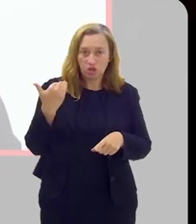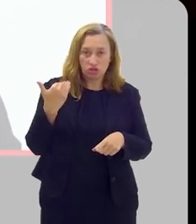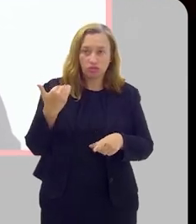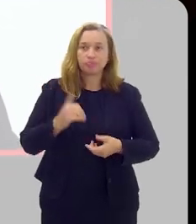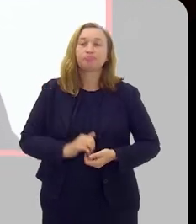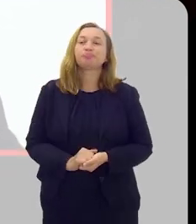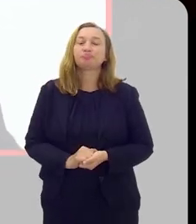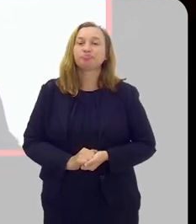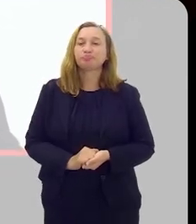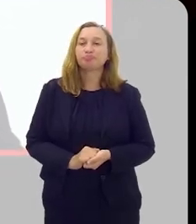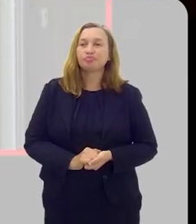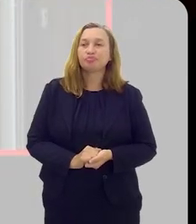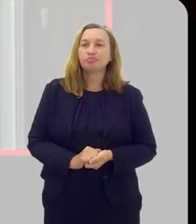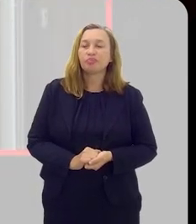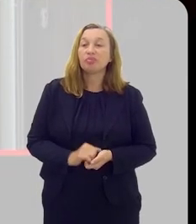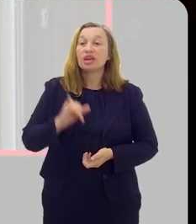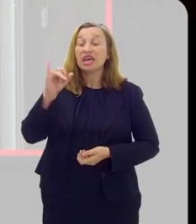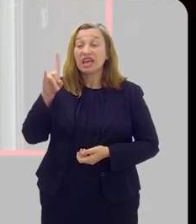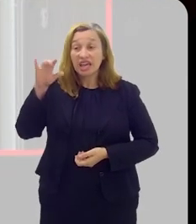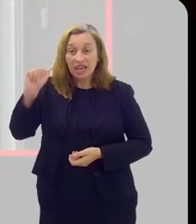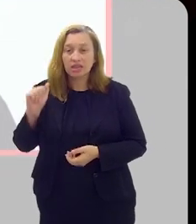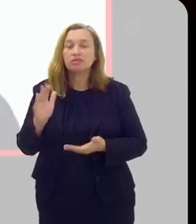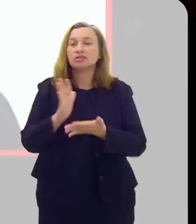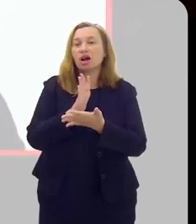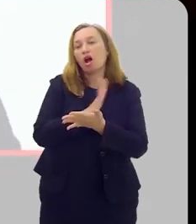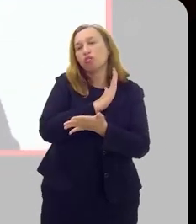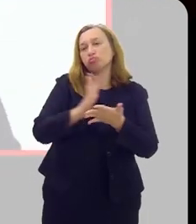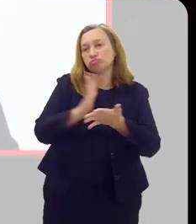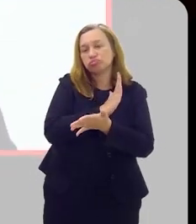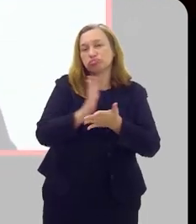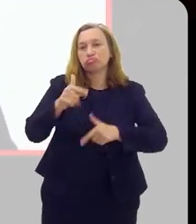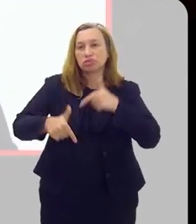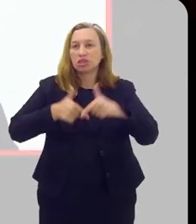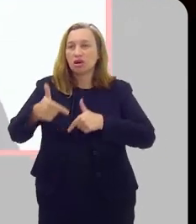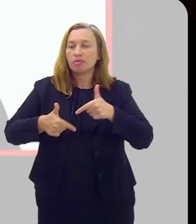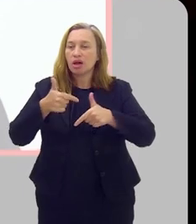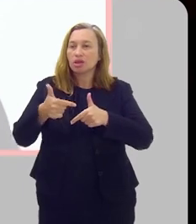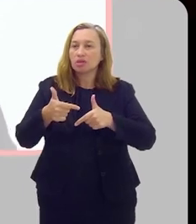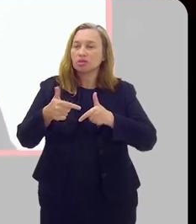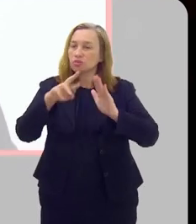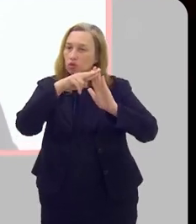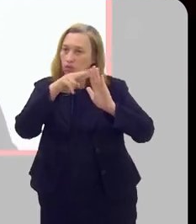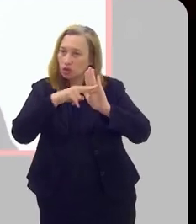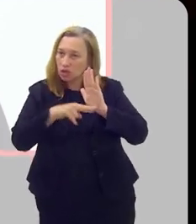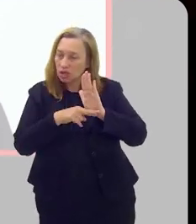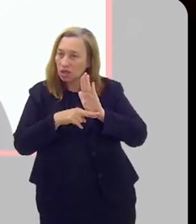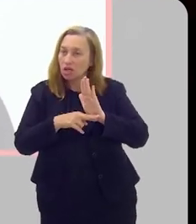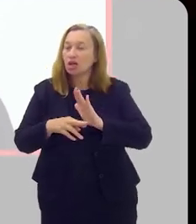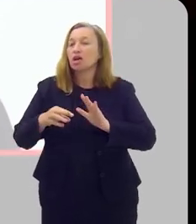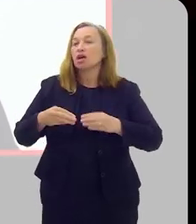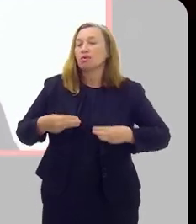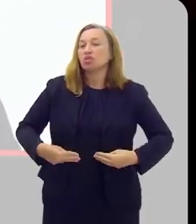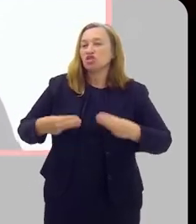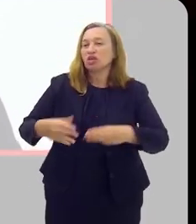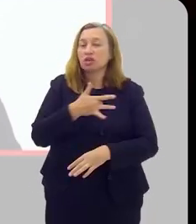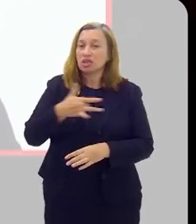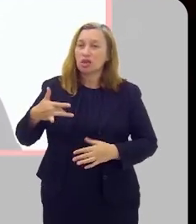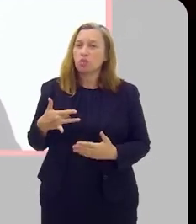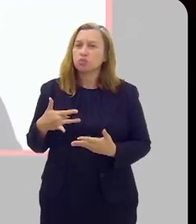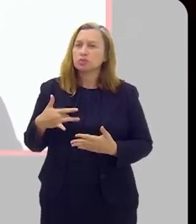evita morte precoce. O Inca tem alguns trabalhos e que deu uma recomendação, vamos dizer assim, que o Ministério da Saúde